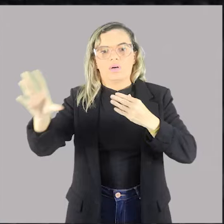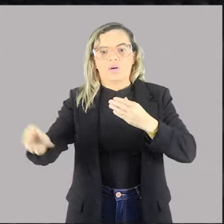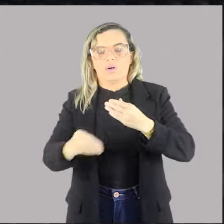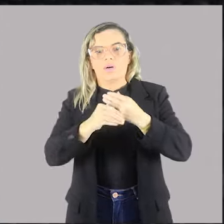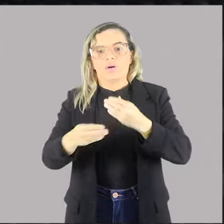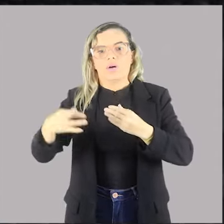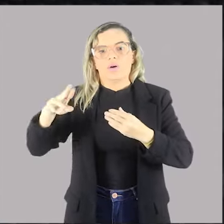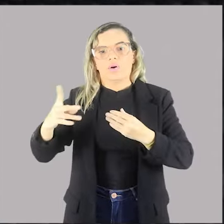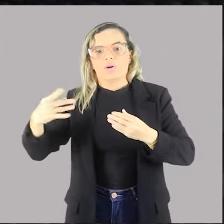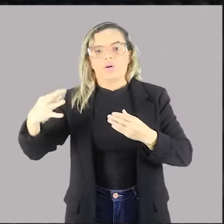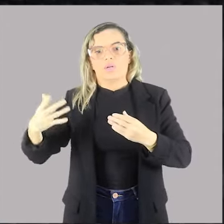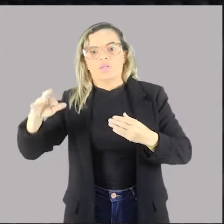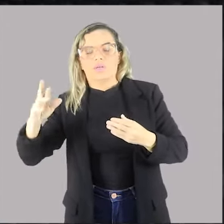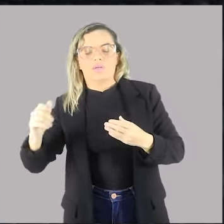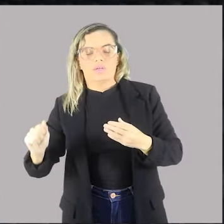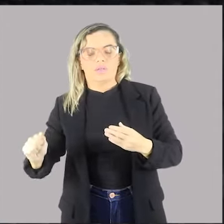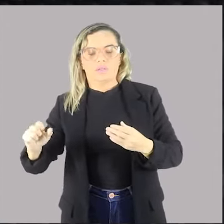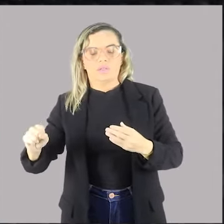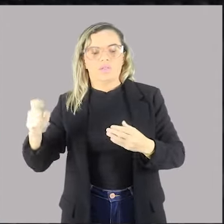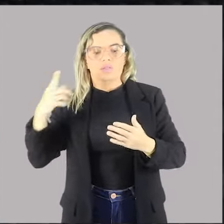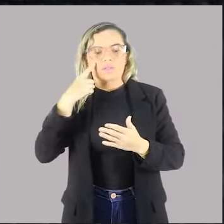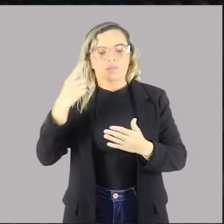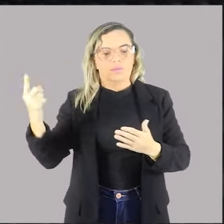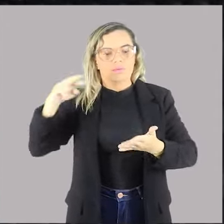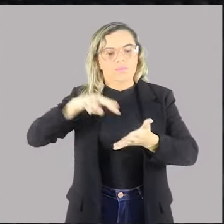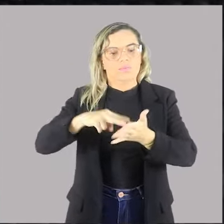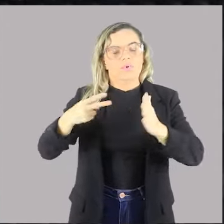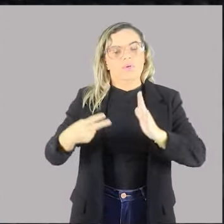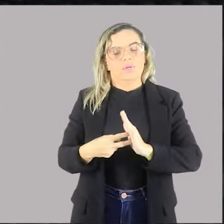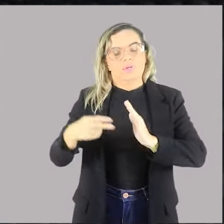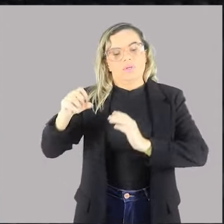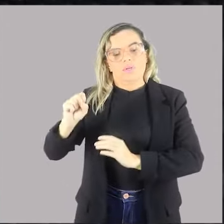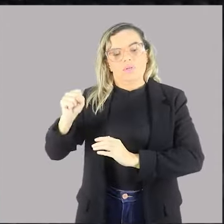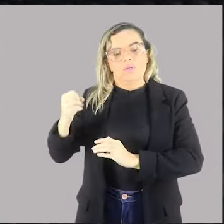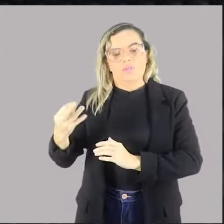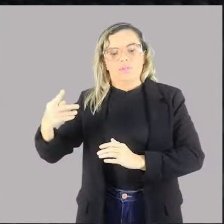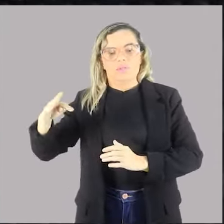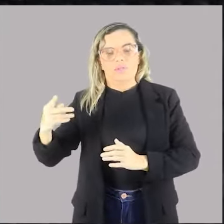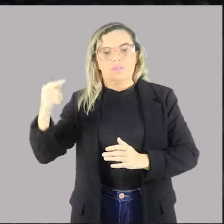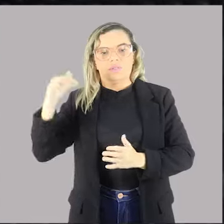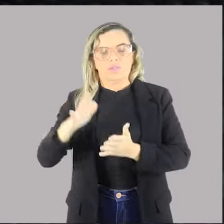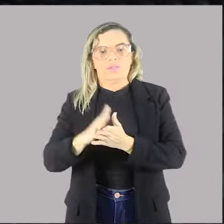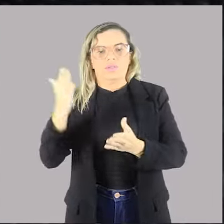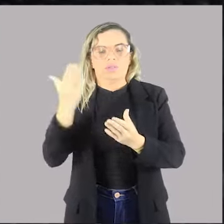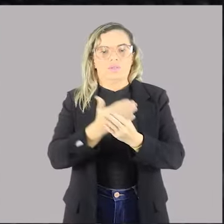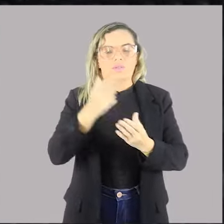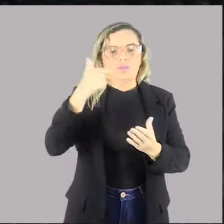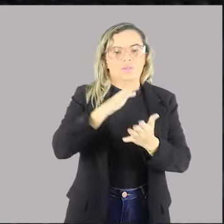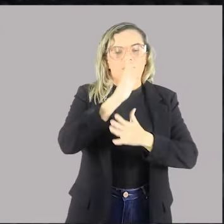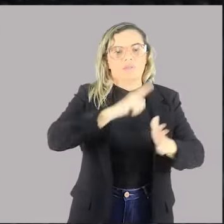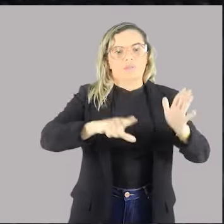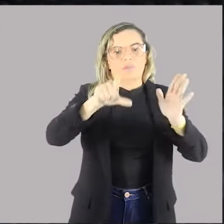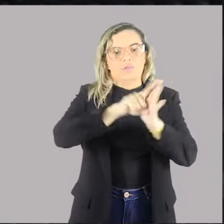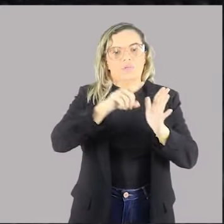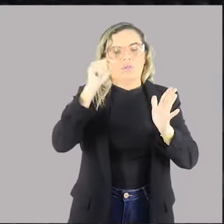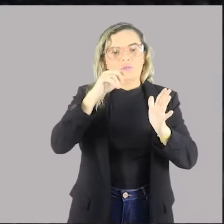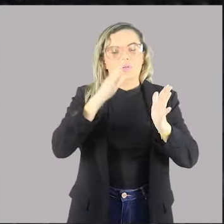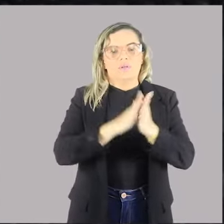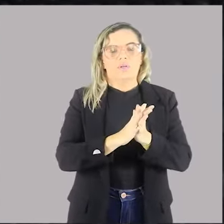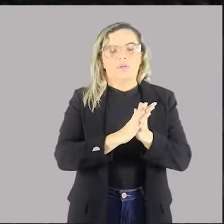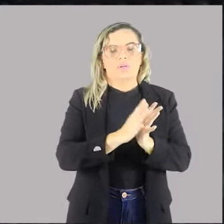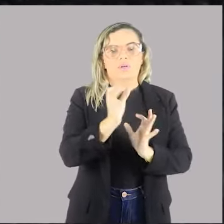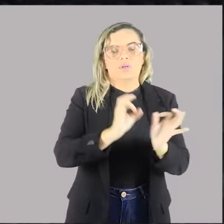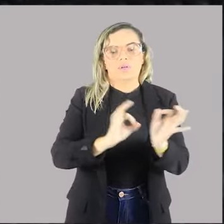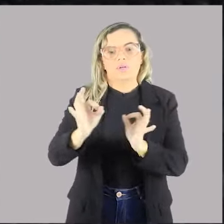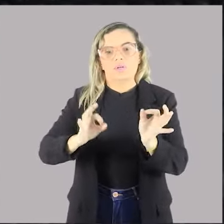leis ordinárias, são leis em sentido estrito. Elas passam por um processo legislativo que se inicia, por